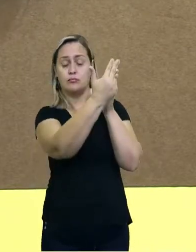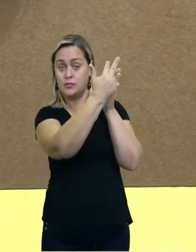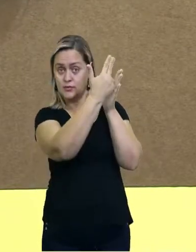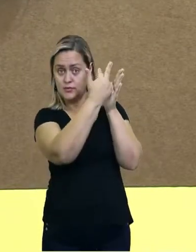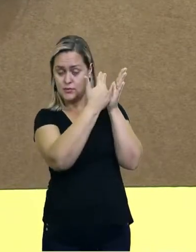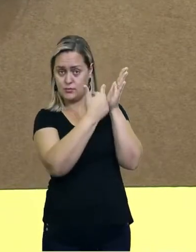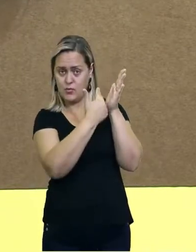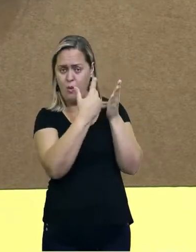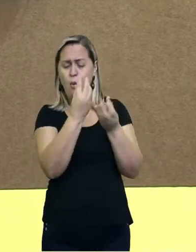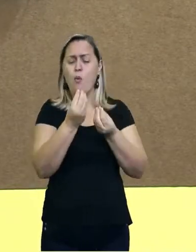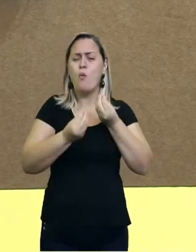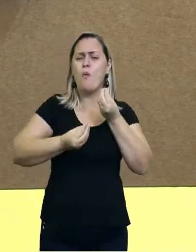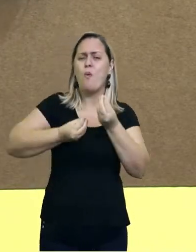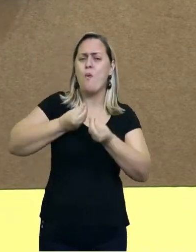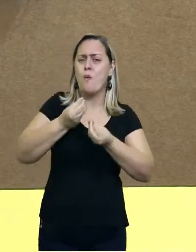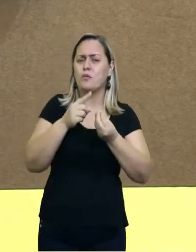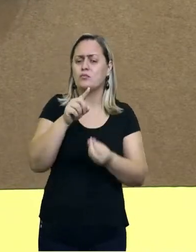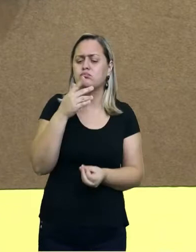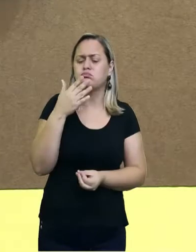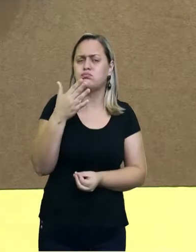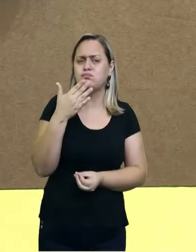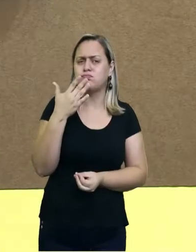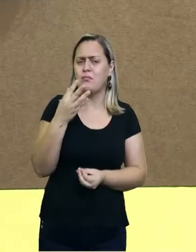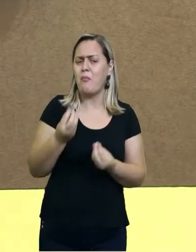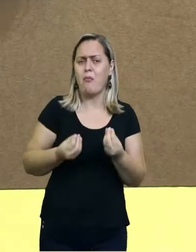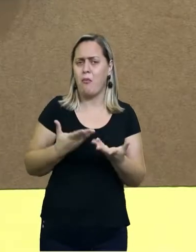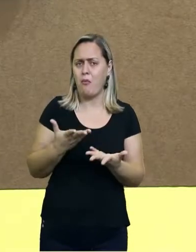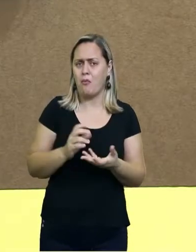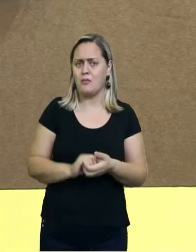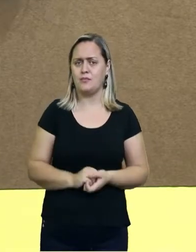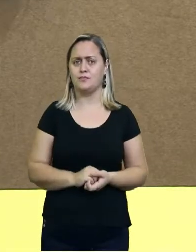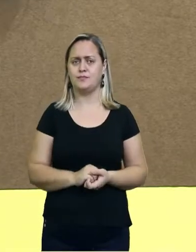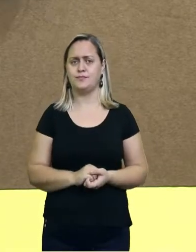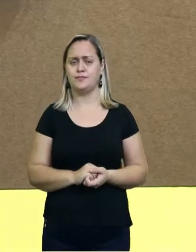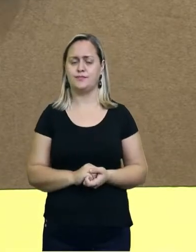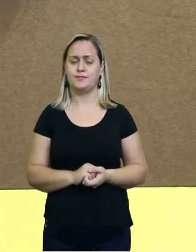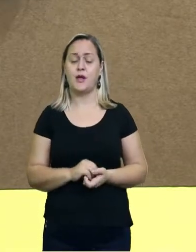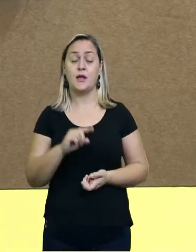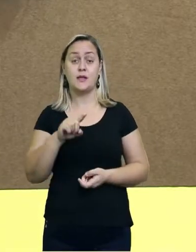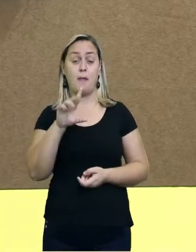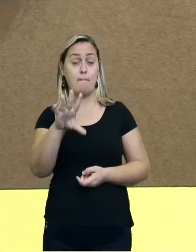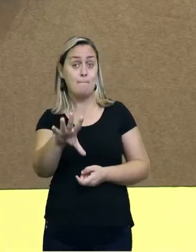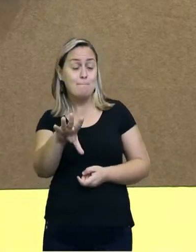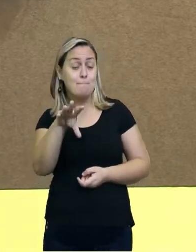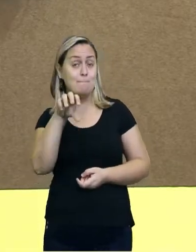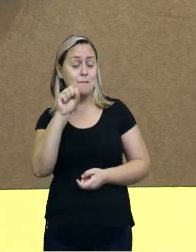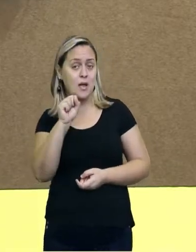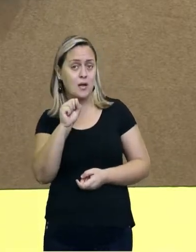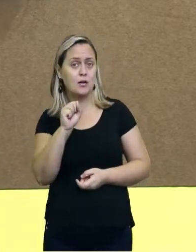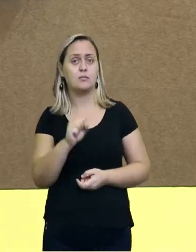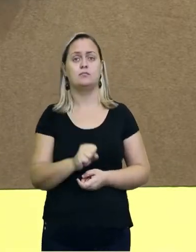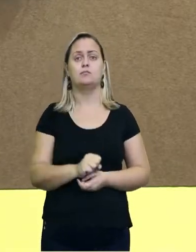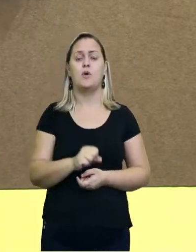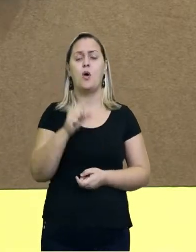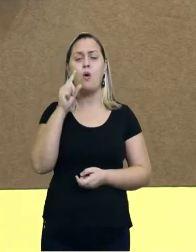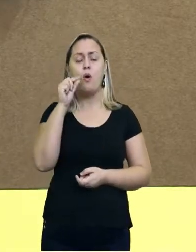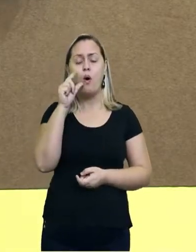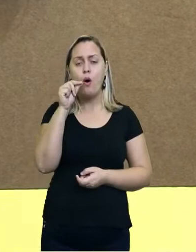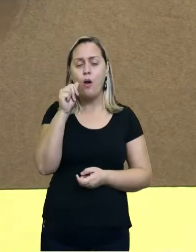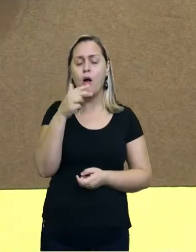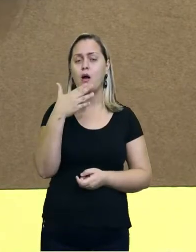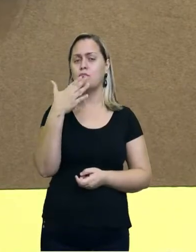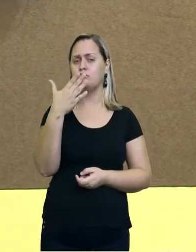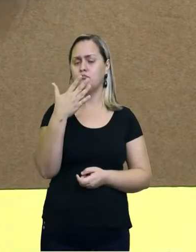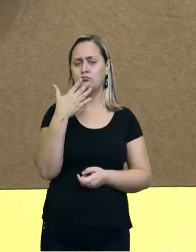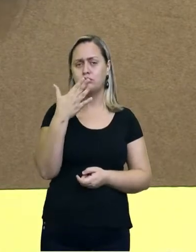vai colorir, como você vai dar cor para o desenho? Então, você vai pegar o seu pincel, ou o seu lápis de cor, ou o seu giz de cera,